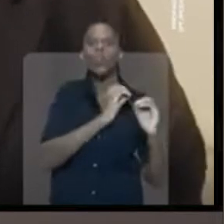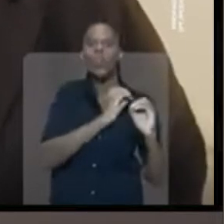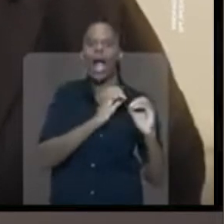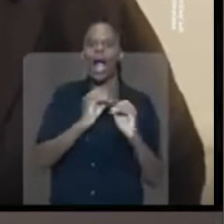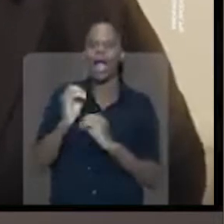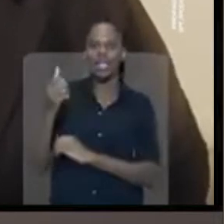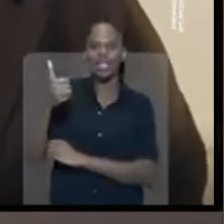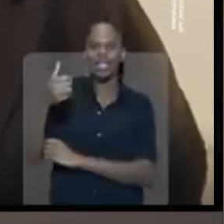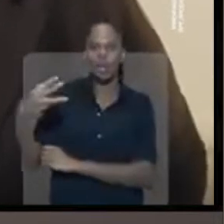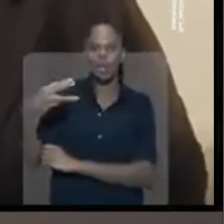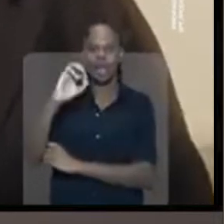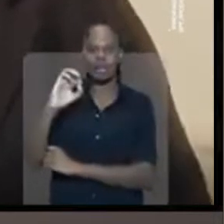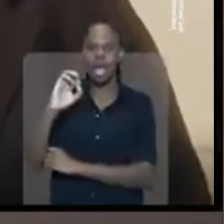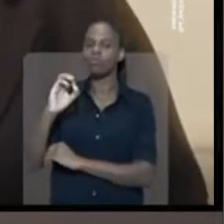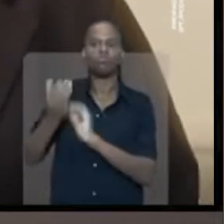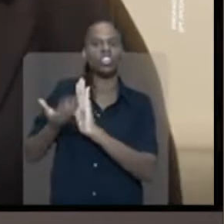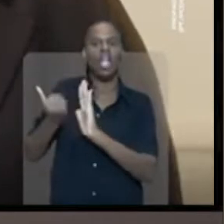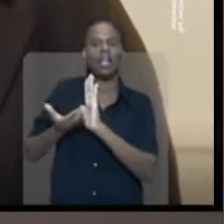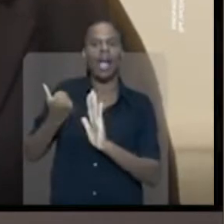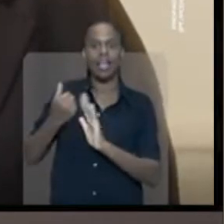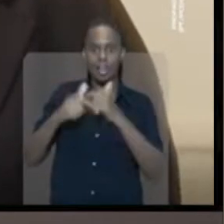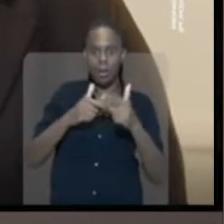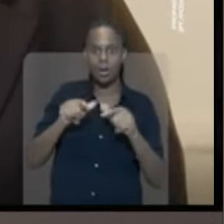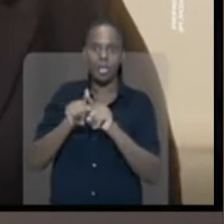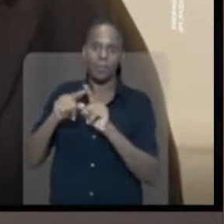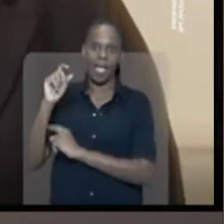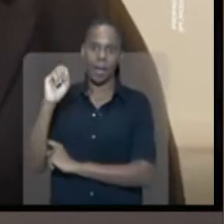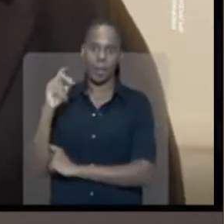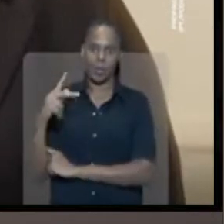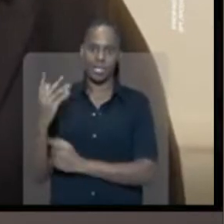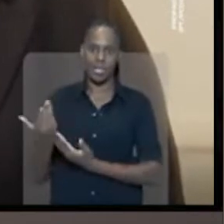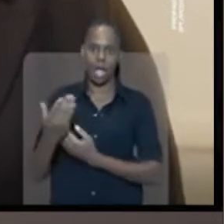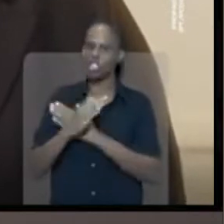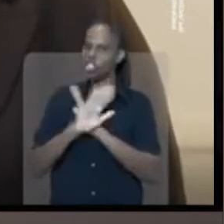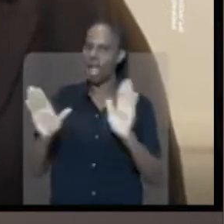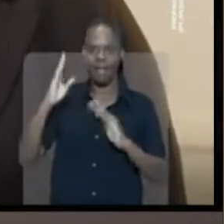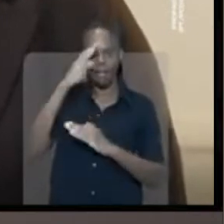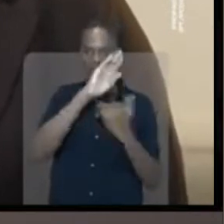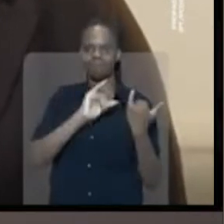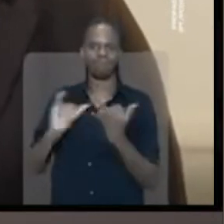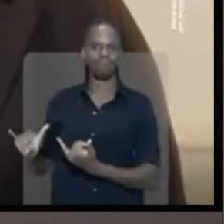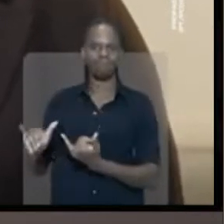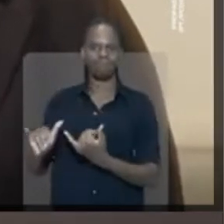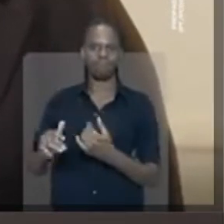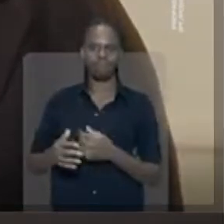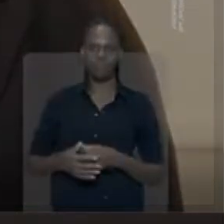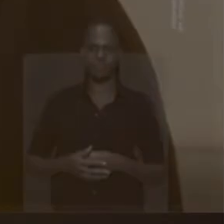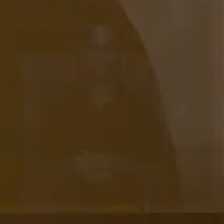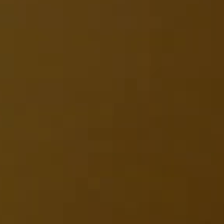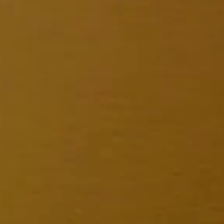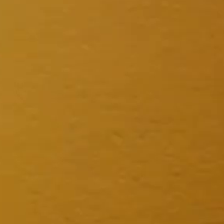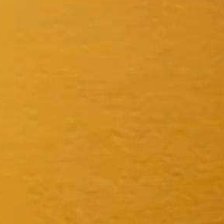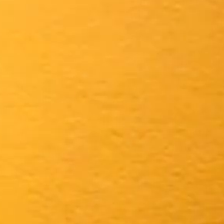tirando o décimo terceiro dos trabalhadores e aposentados. Chega. Bolsonaro nunca mais.